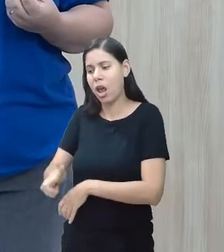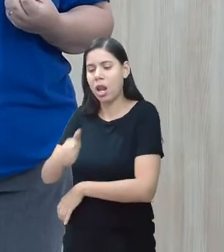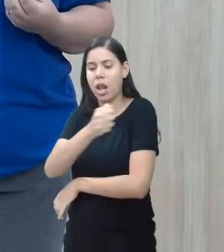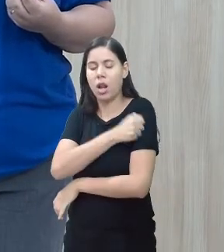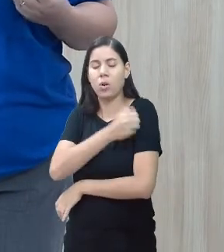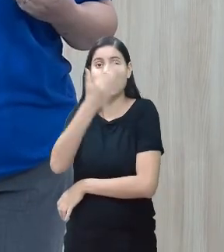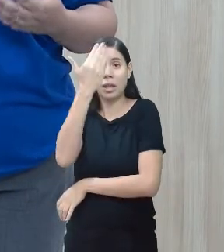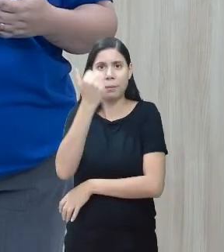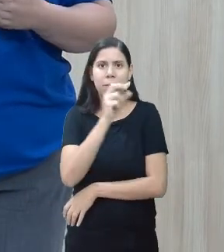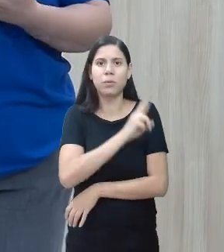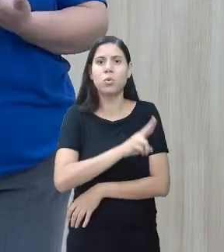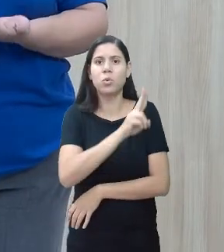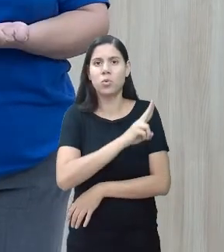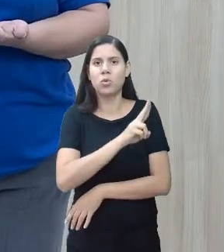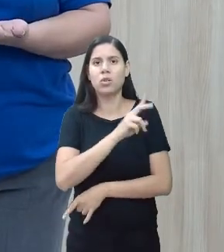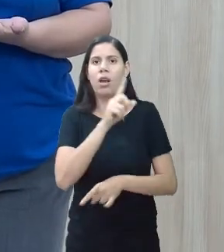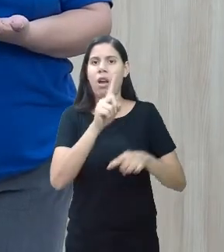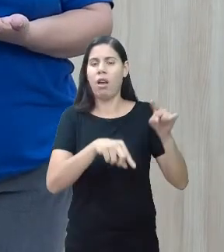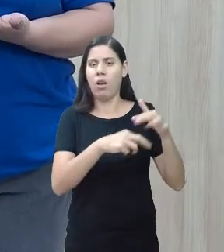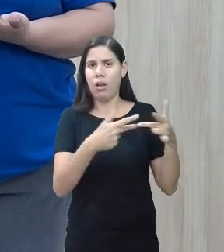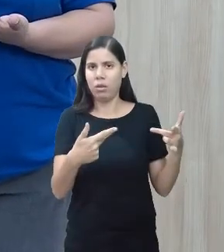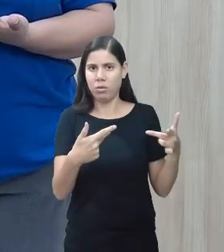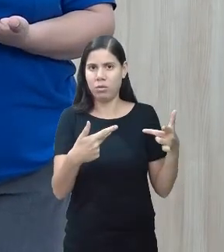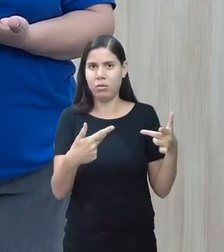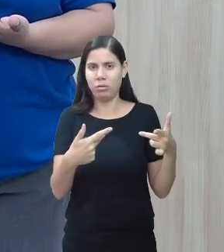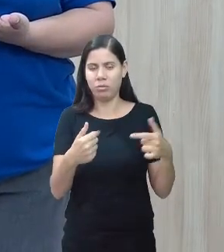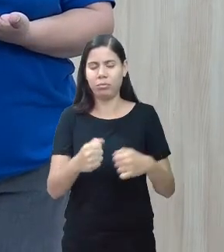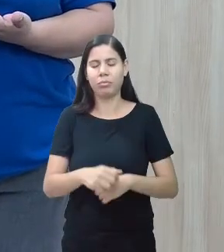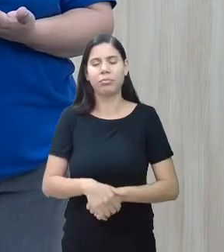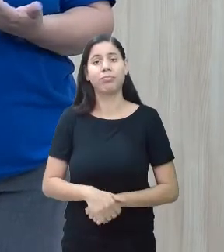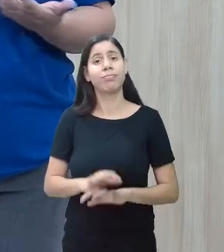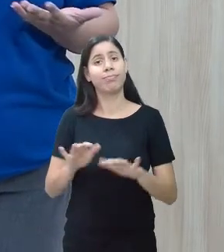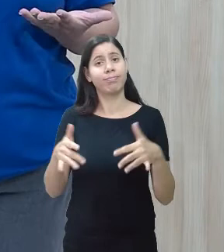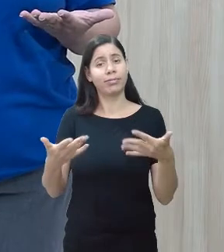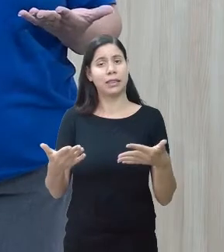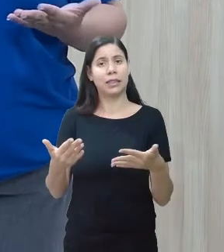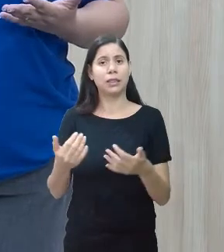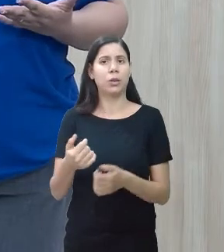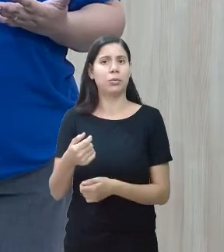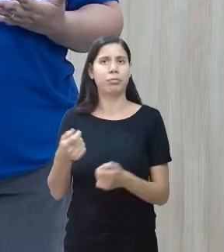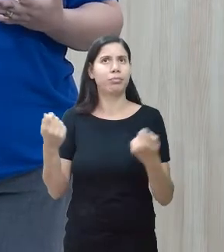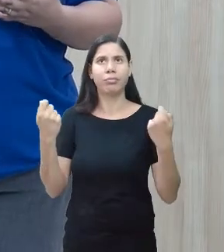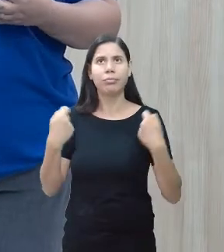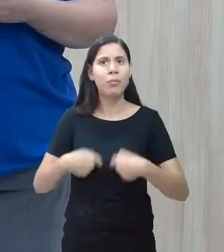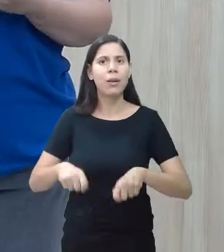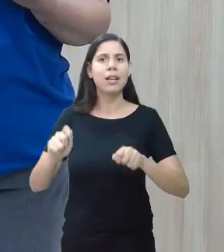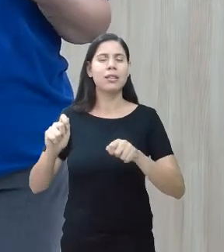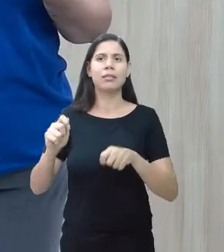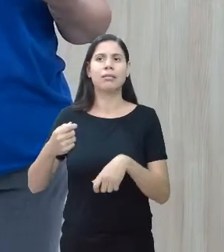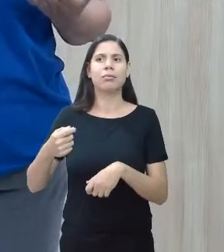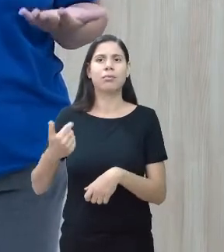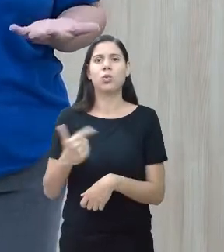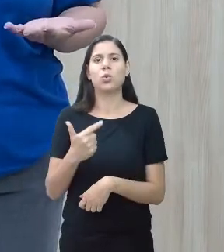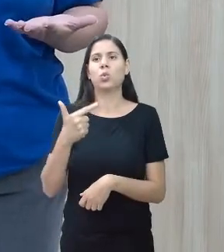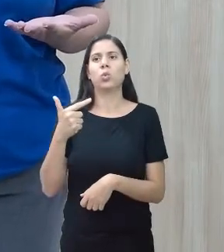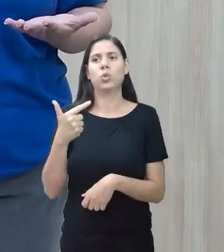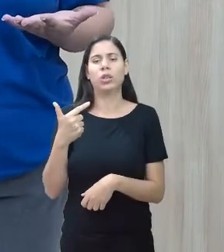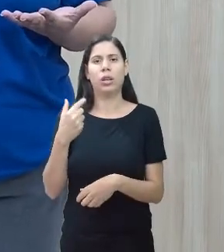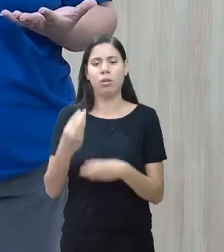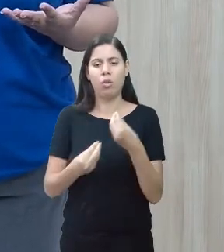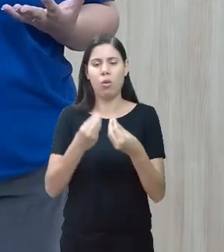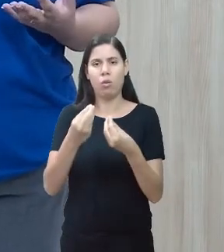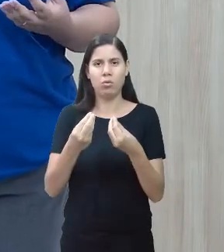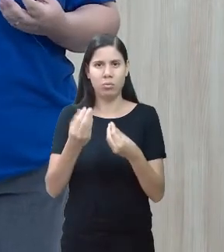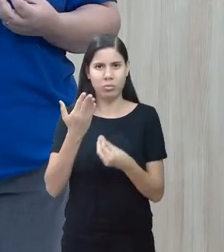recurso, se eu não estimulo aquele uso. Então, não precisa, não tem necessidade,